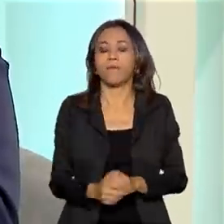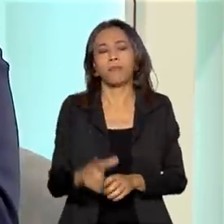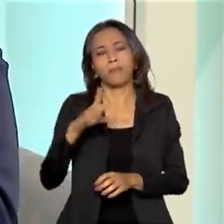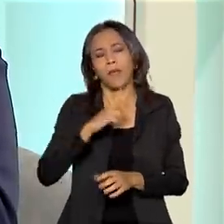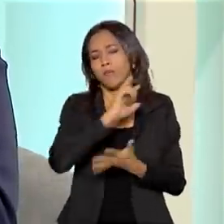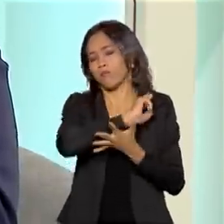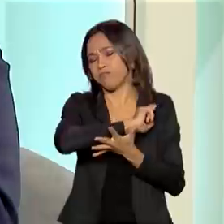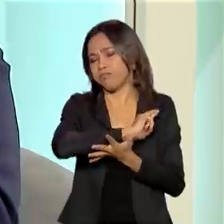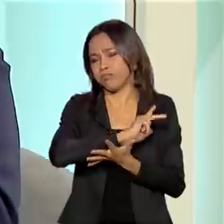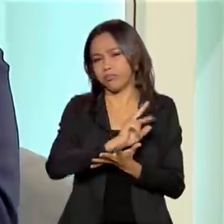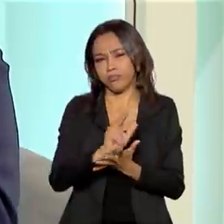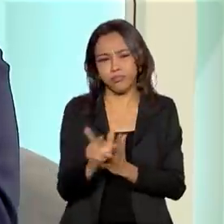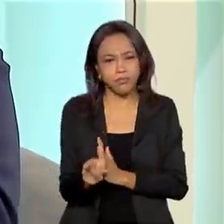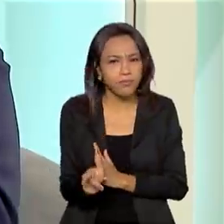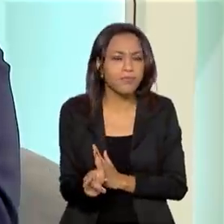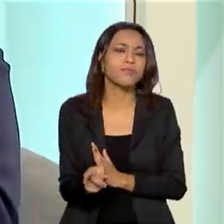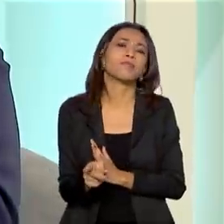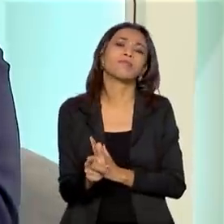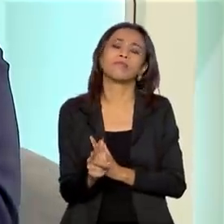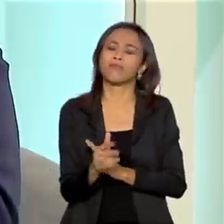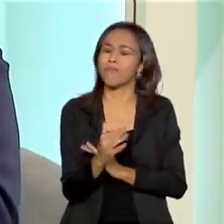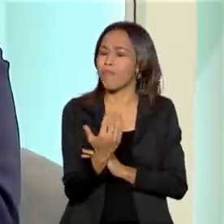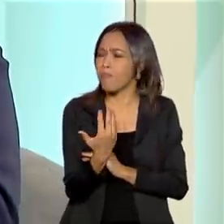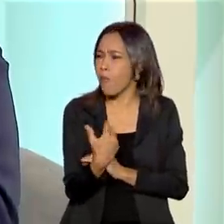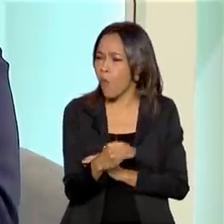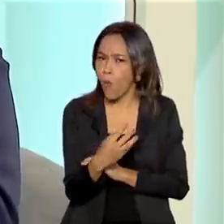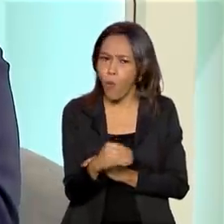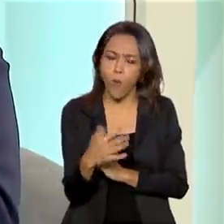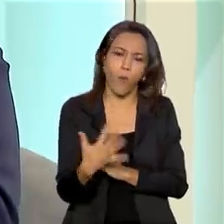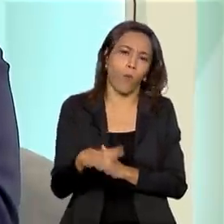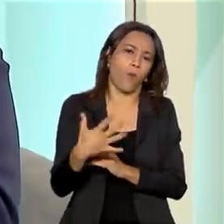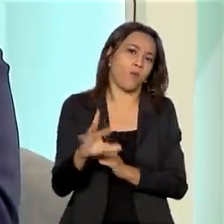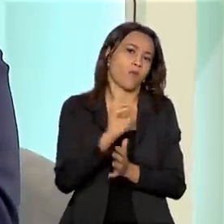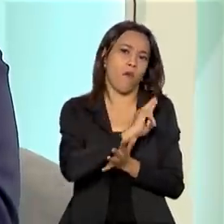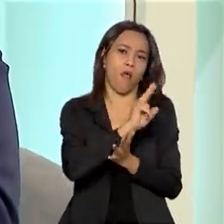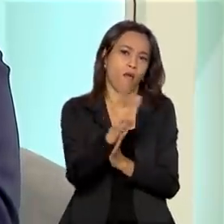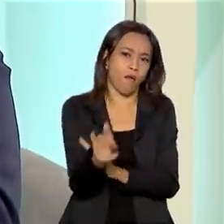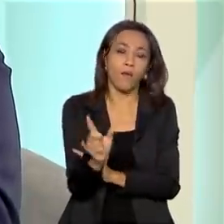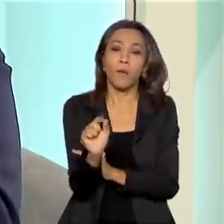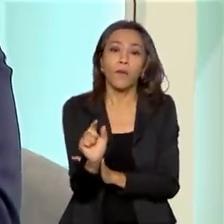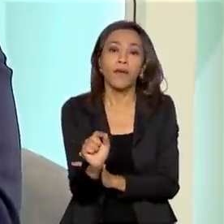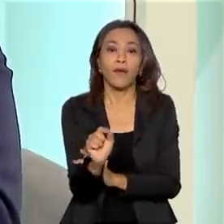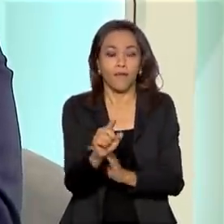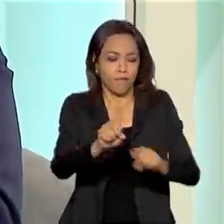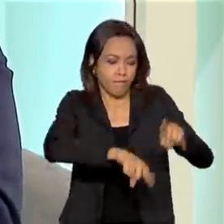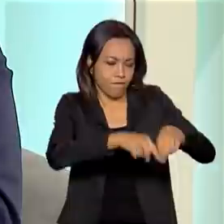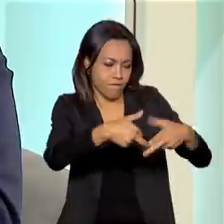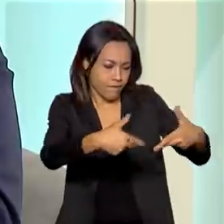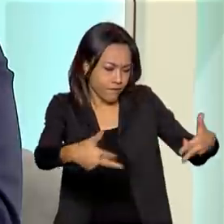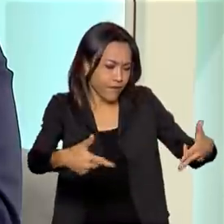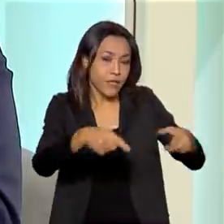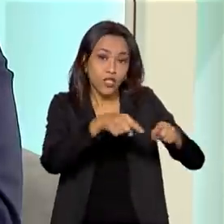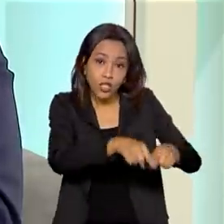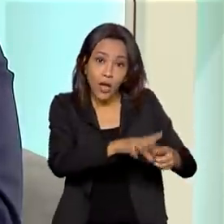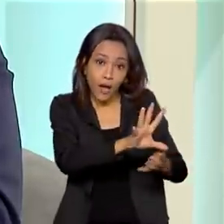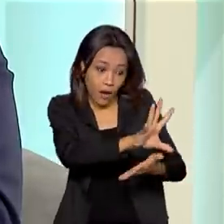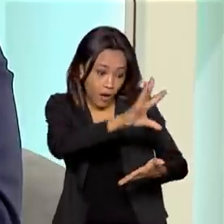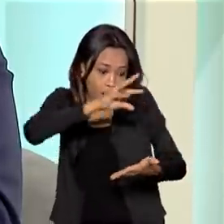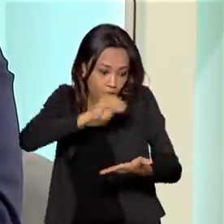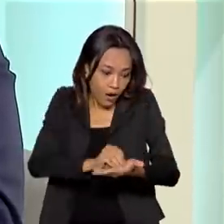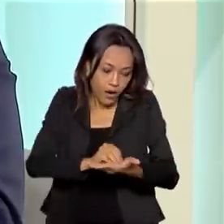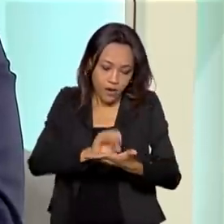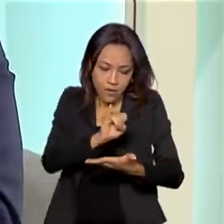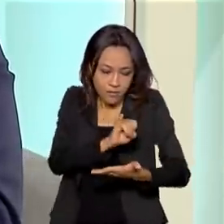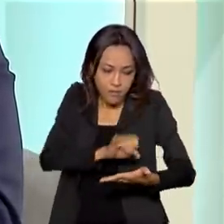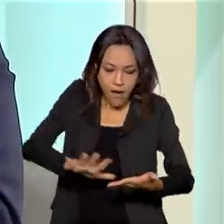milhares, mas são muitos milhares de peças já com o seu verbete, com as suas